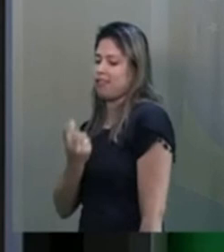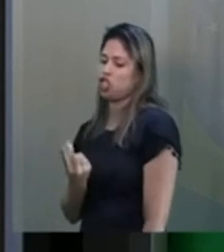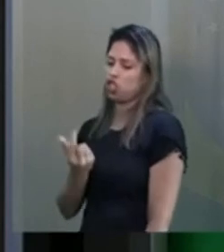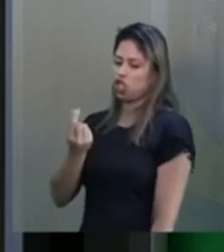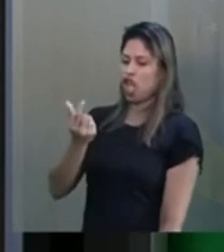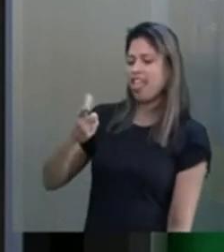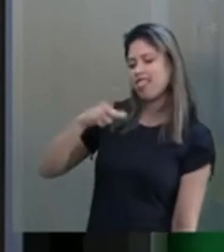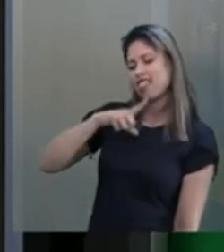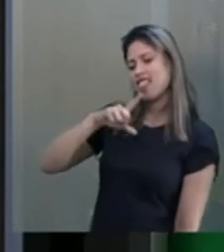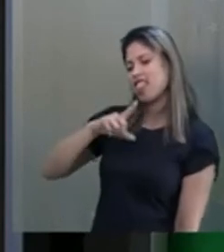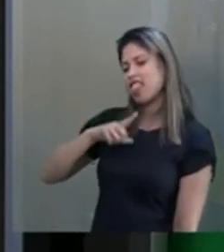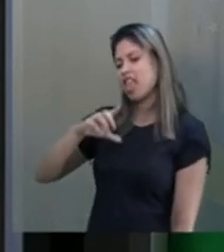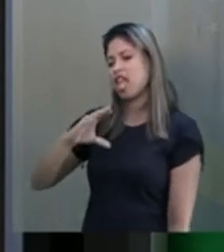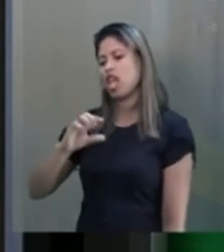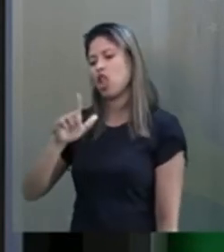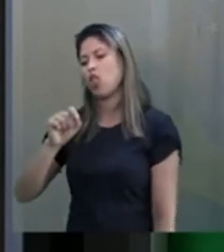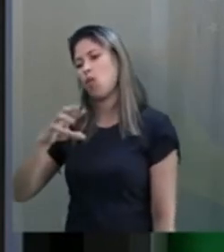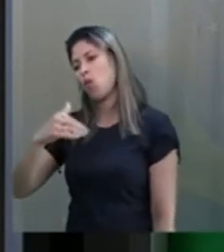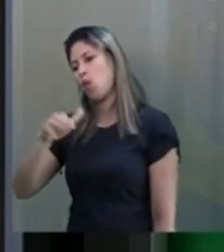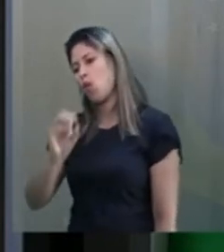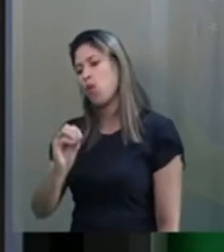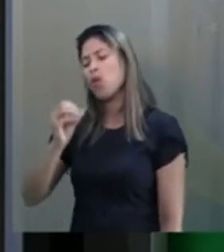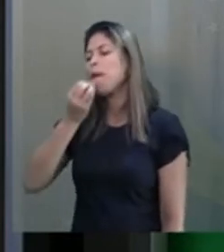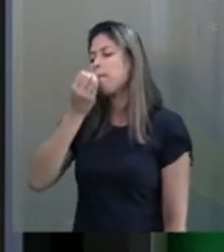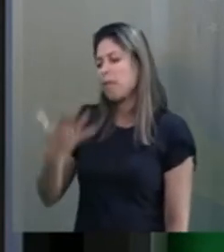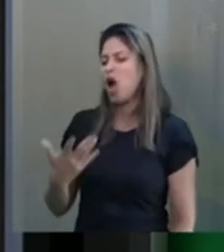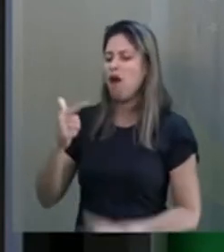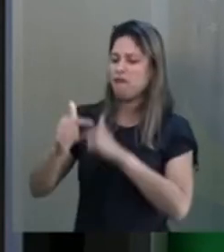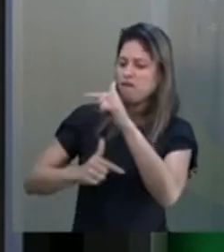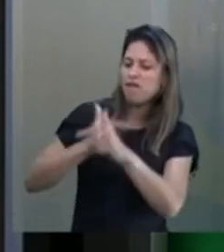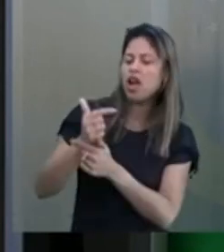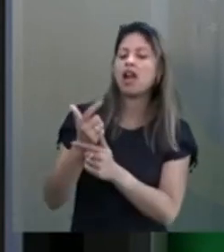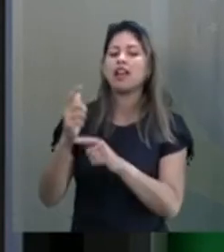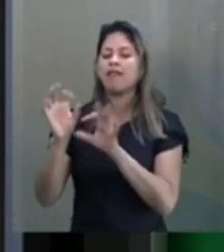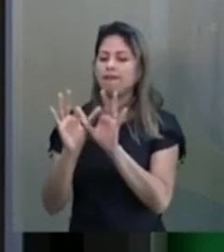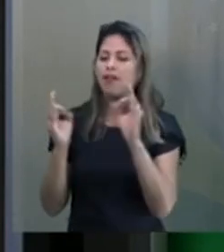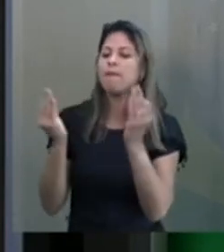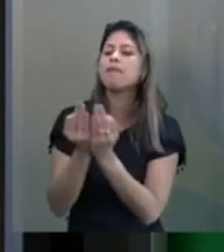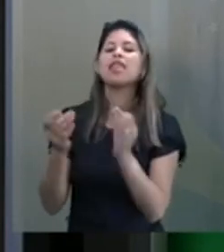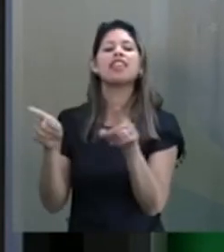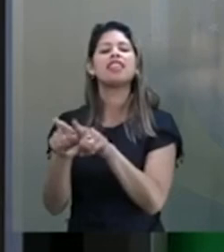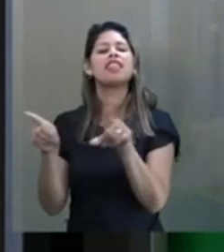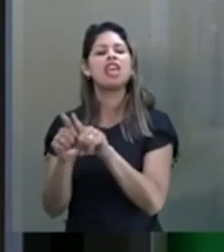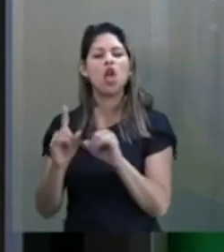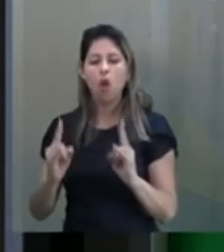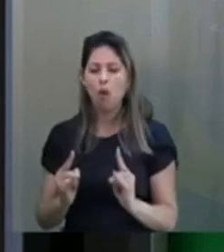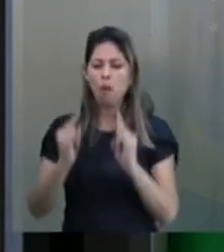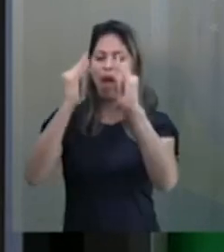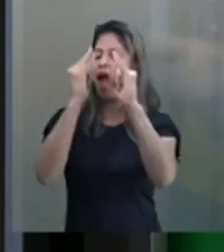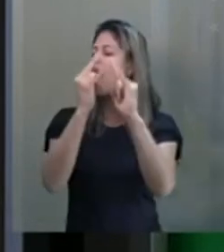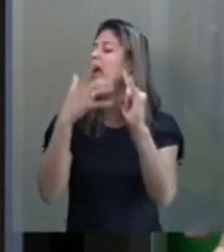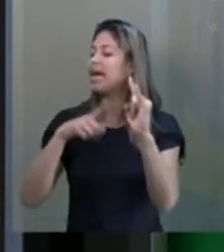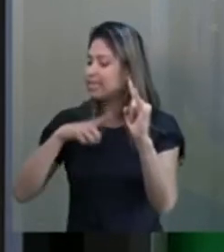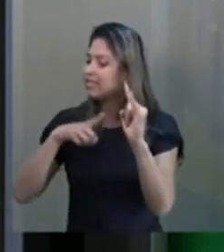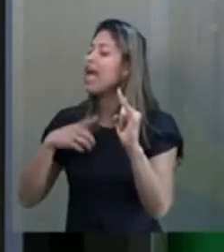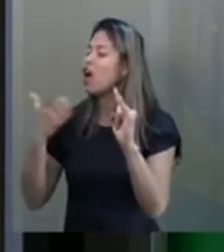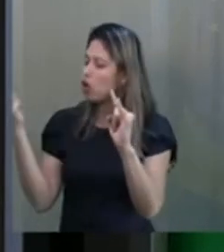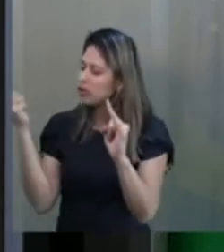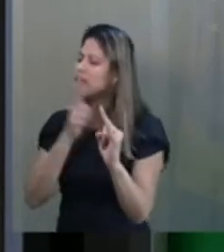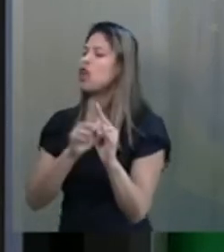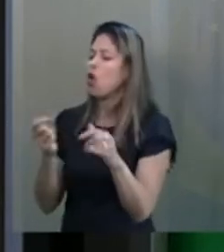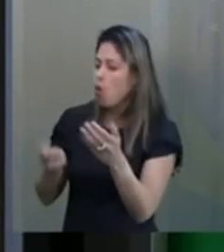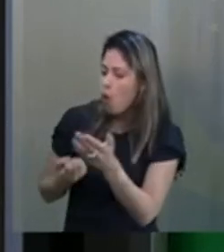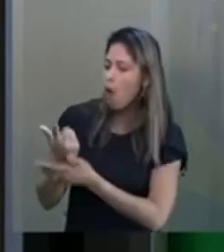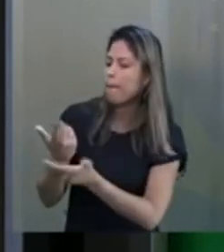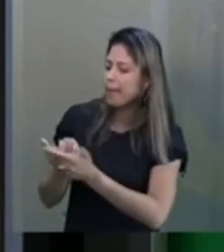é ter lucro, é ter uma vida boa para a sua família, comprar um bom carro, comprar uma mansão. Não sei se o deputado Alexis quer ter uma lancha, mas se quiser também comprar uma lancha não tem problema